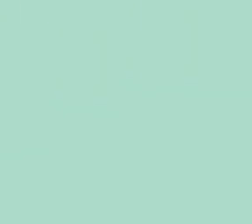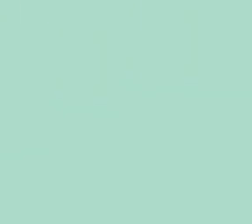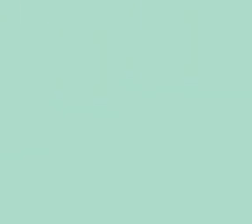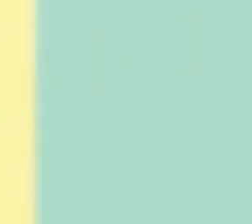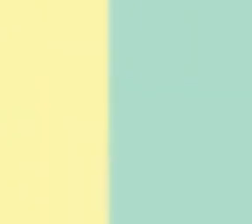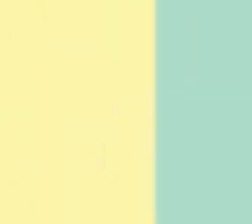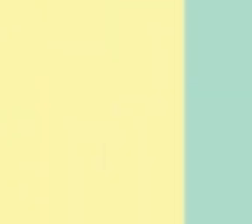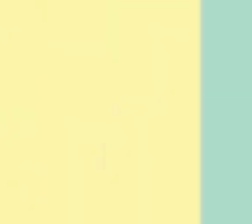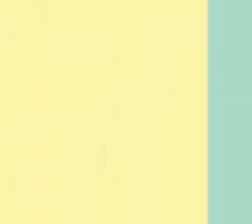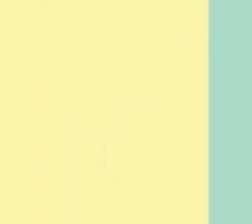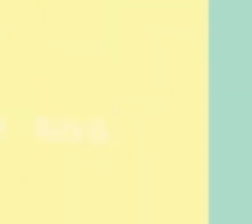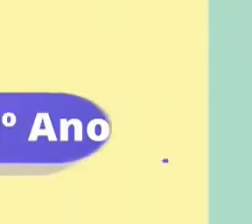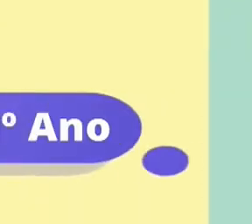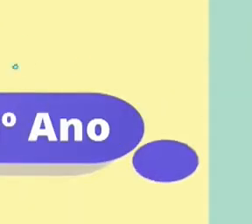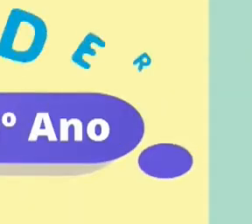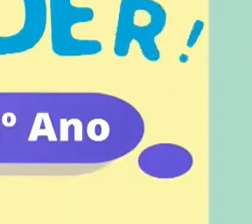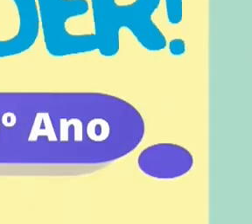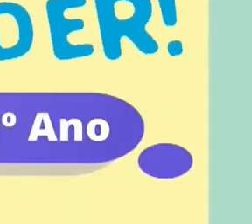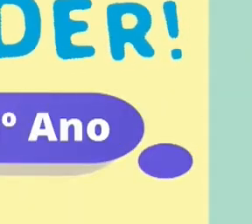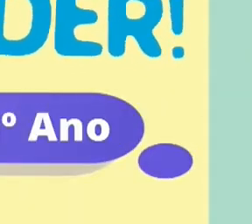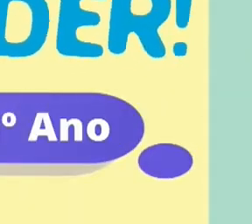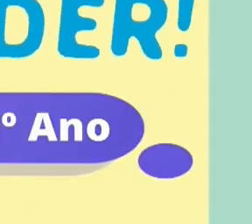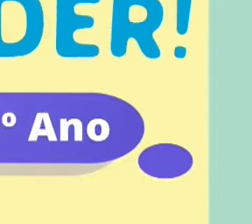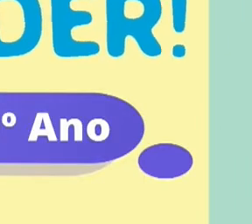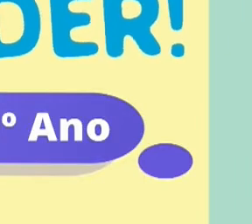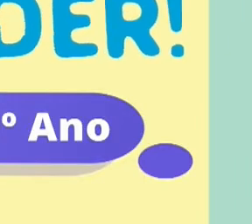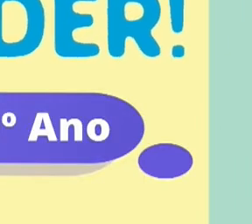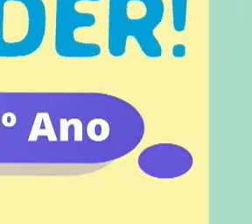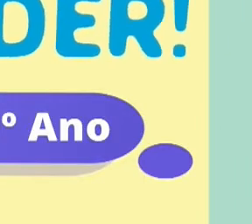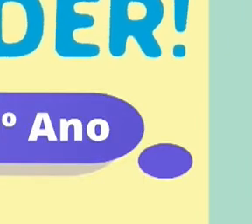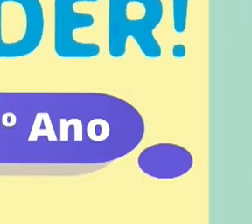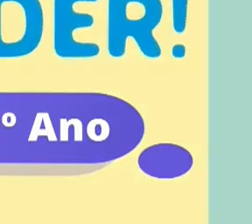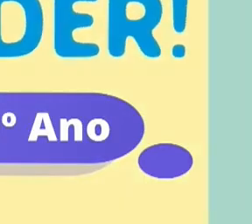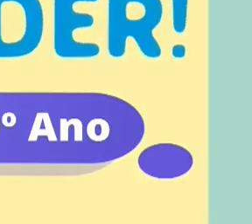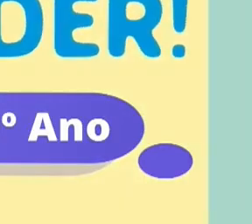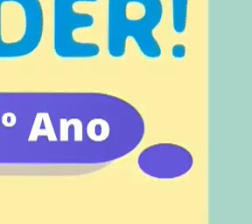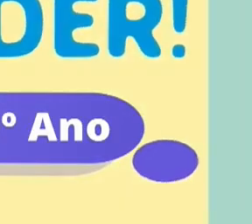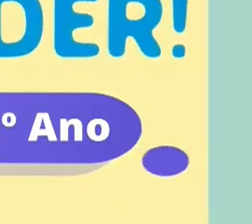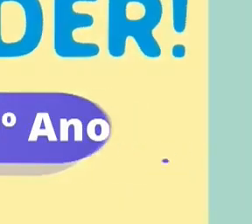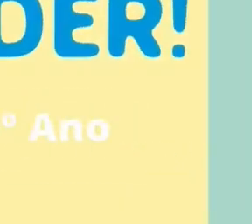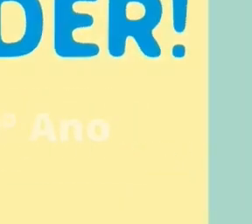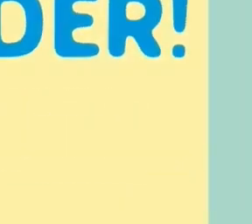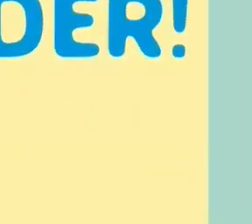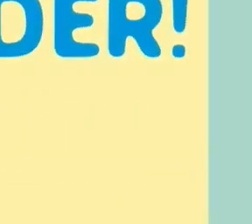Assista agora a aula de matemática para o nono ano.